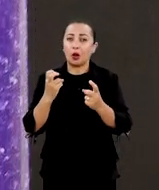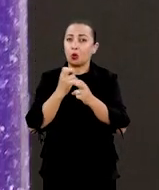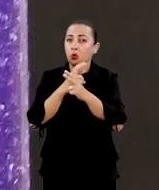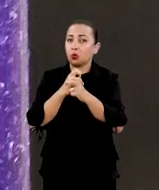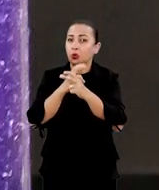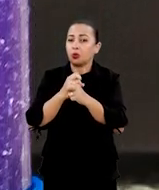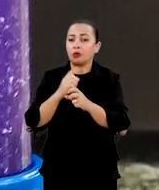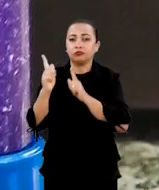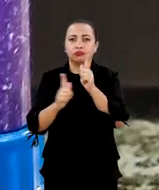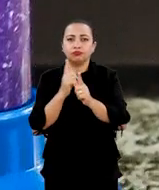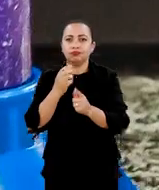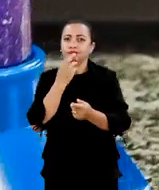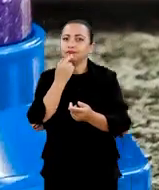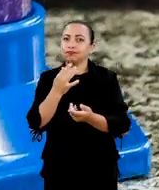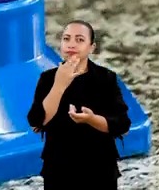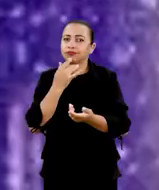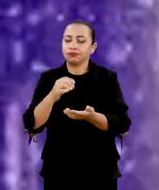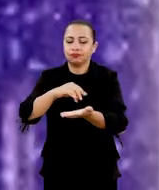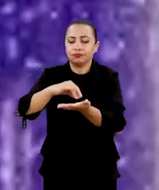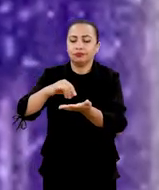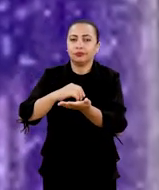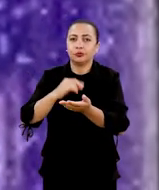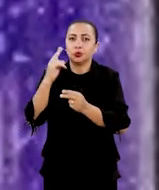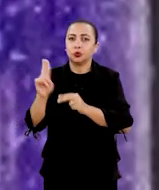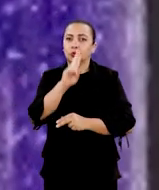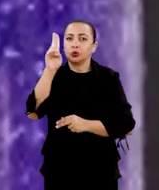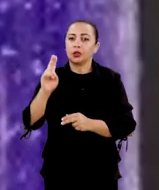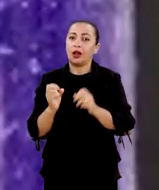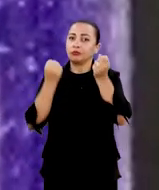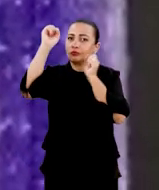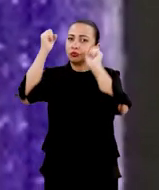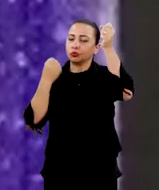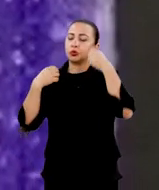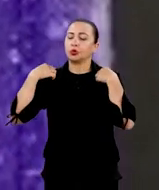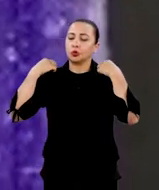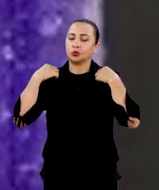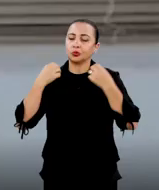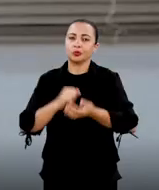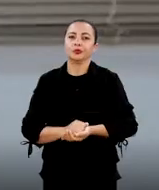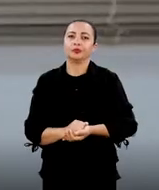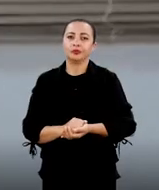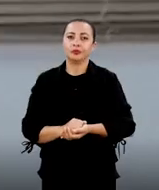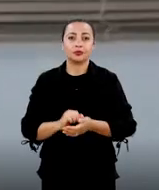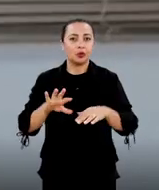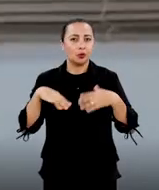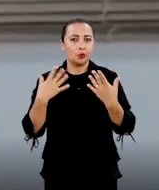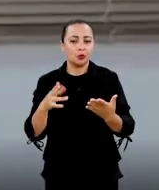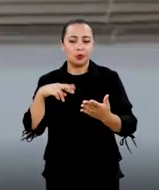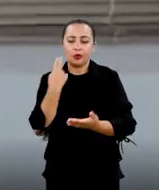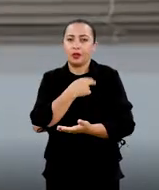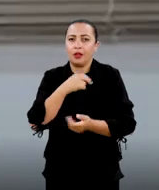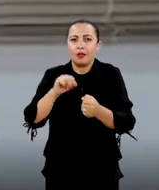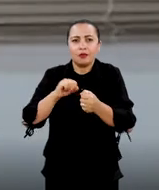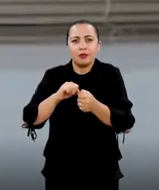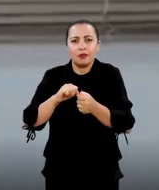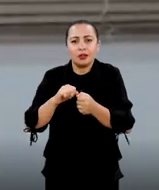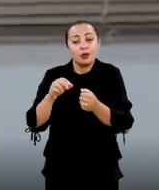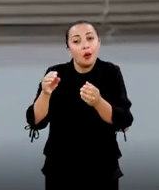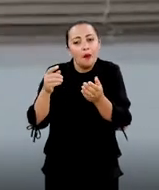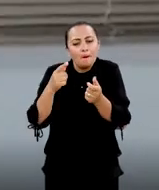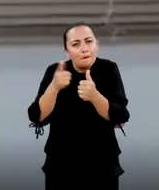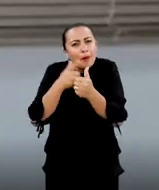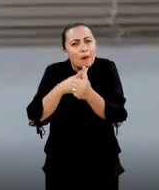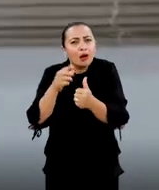geradas pelos corantes usados no processo de fabricação da indústria têxtil. E quando a gente fez os primeiros